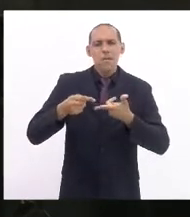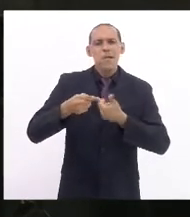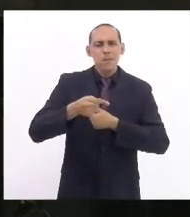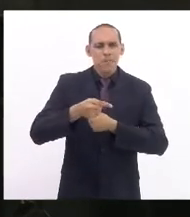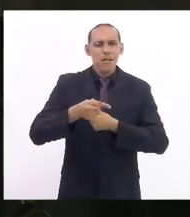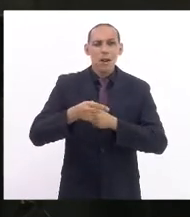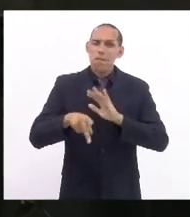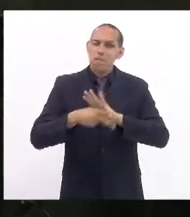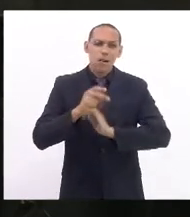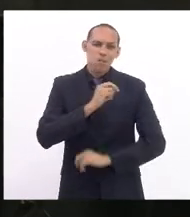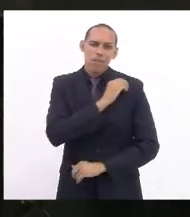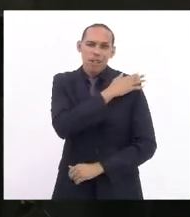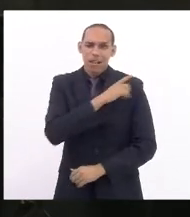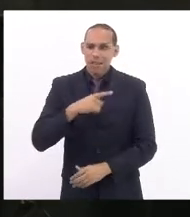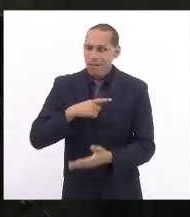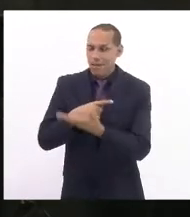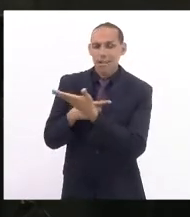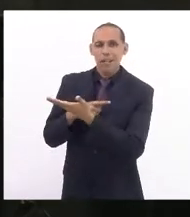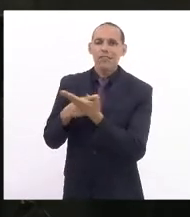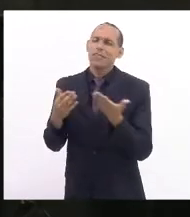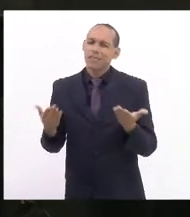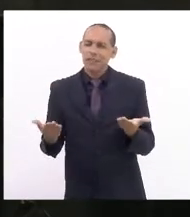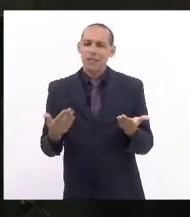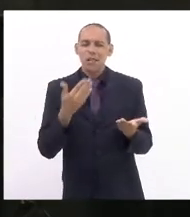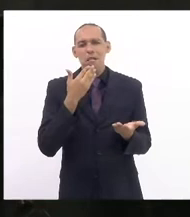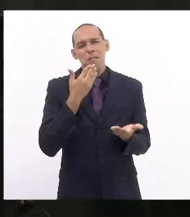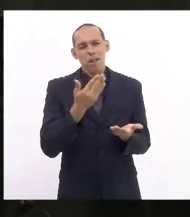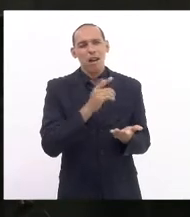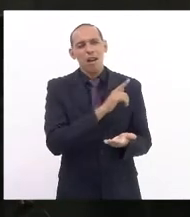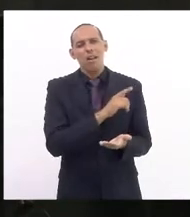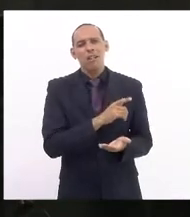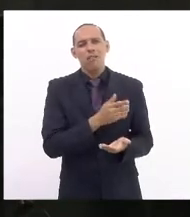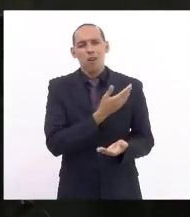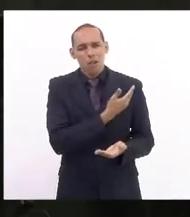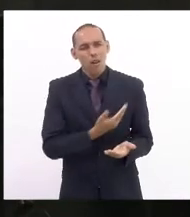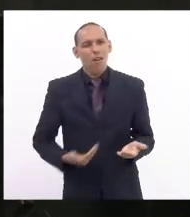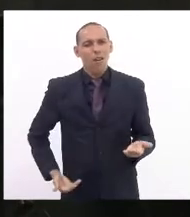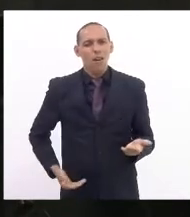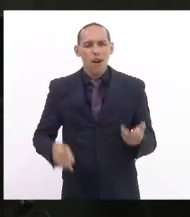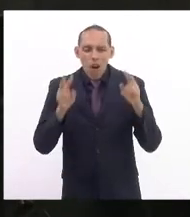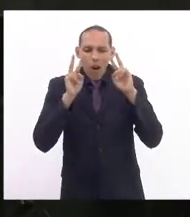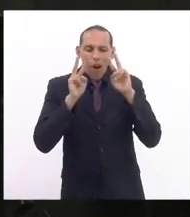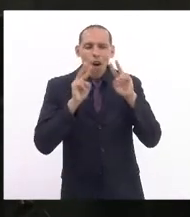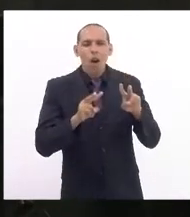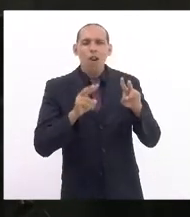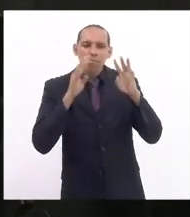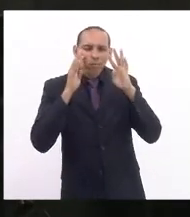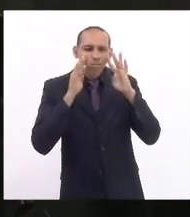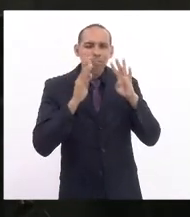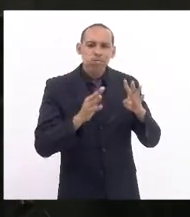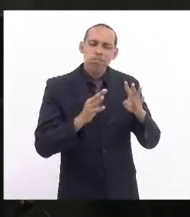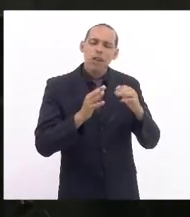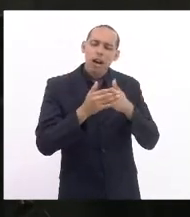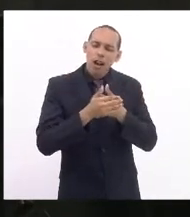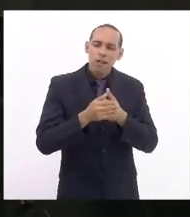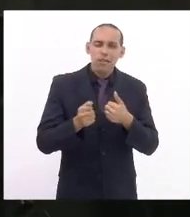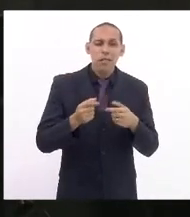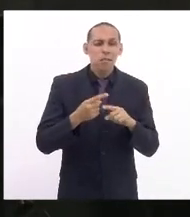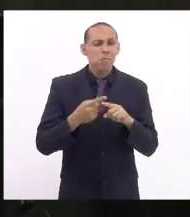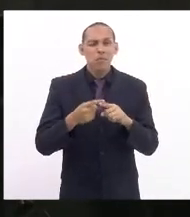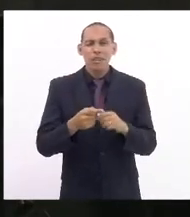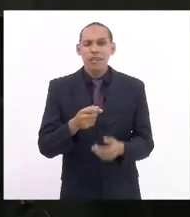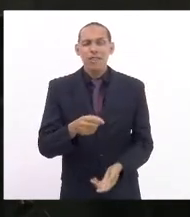possíveis. Então, eu queria pedir ao governo que olhasse com uma atenção, um carinho especial, porque não adianta,